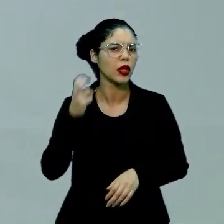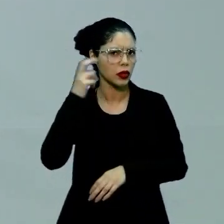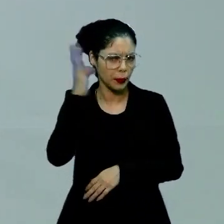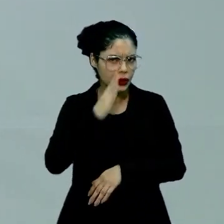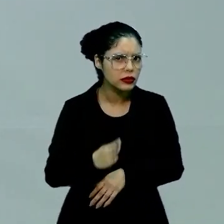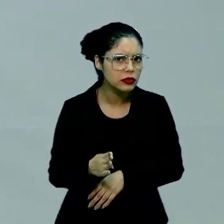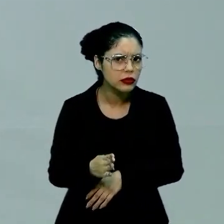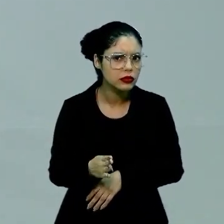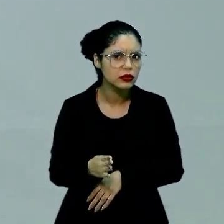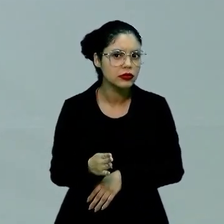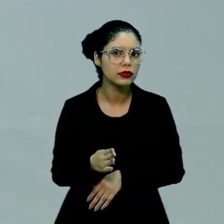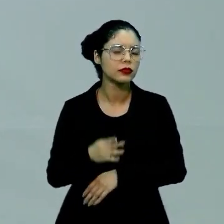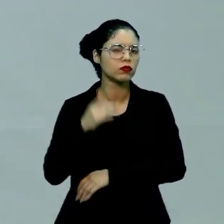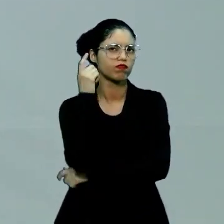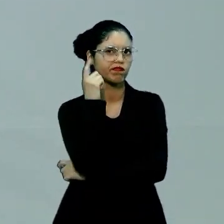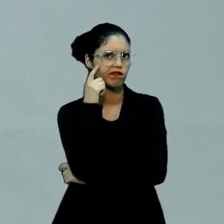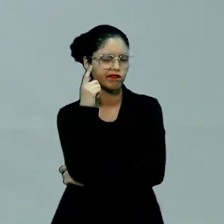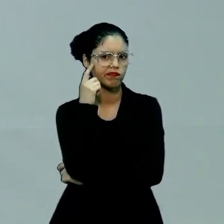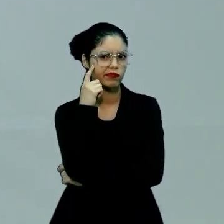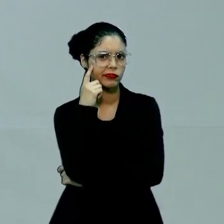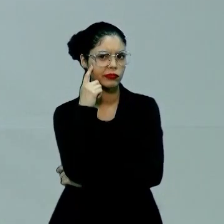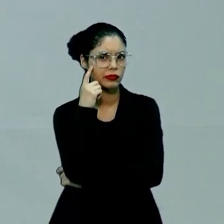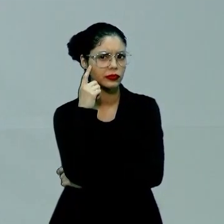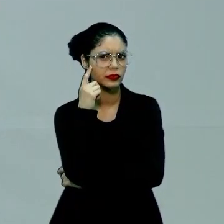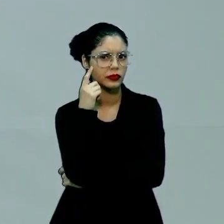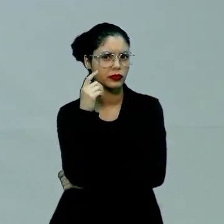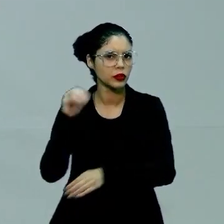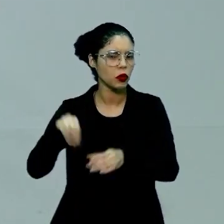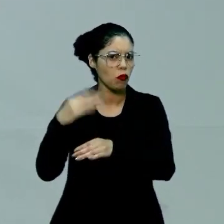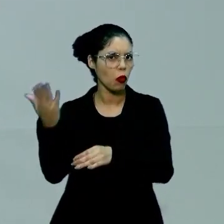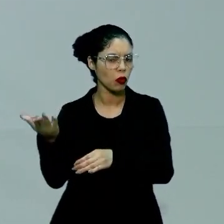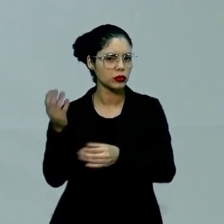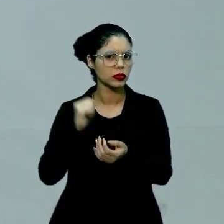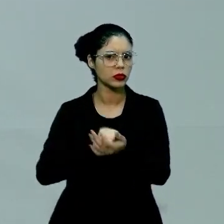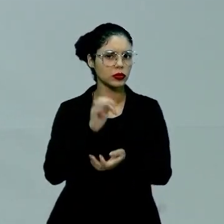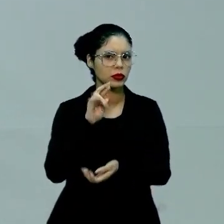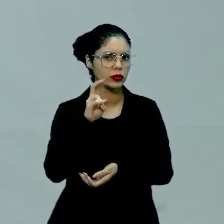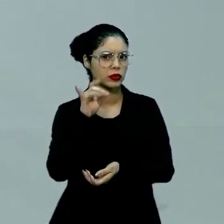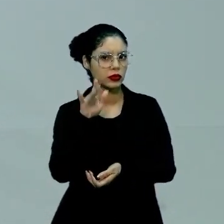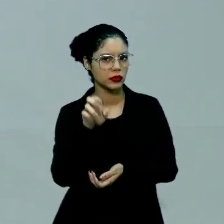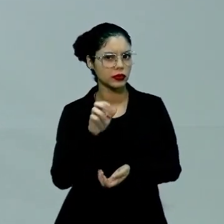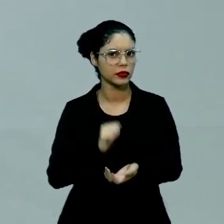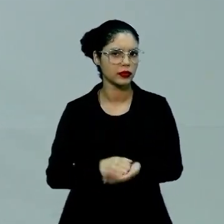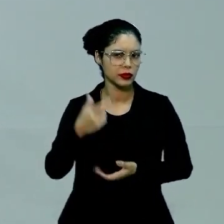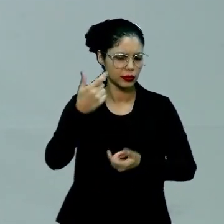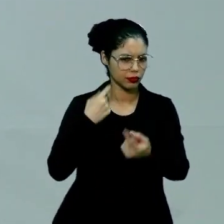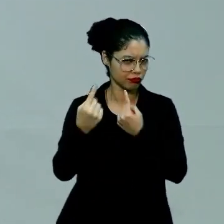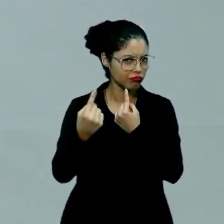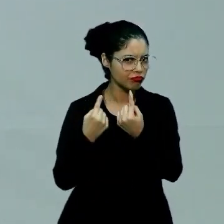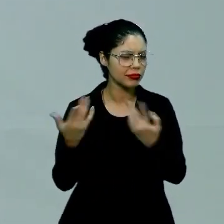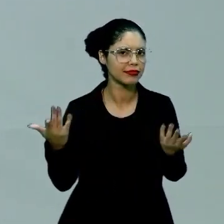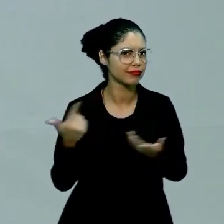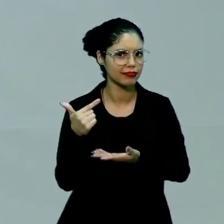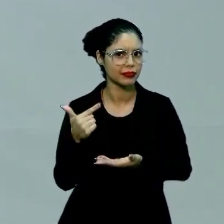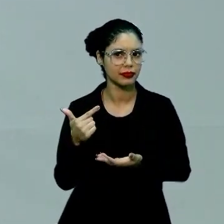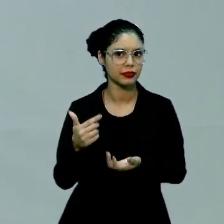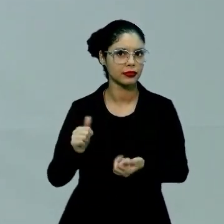brasileira? Olha, normalmente é uma comida do Oriente, Oriente não tem a ver aqui com nós do Ocidente, da América Latina,